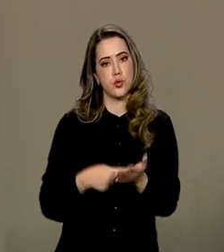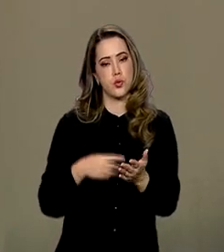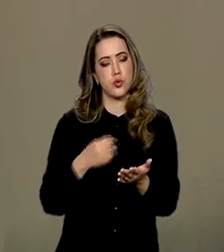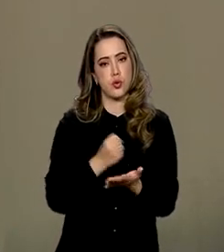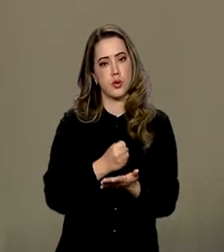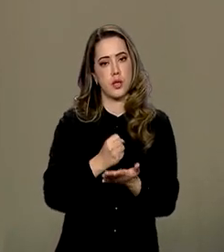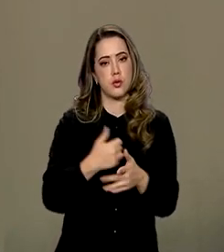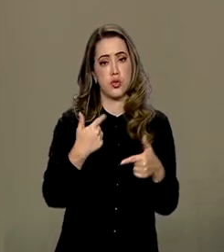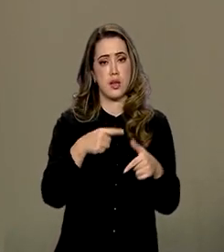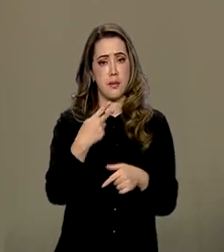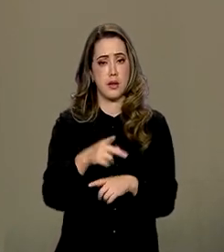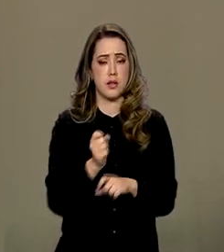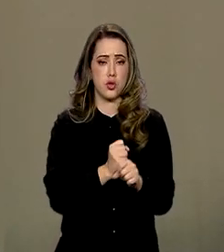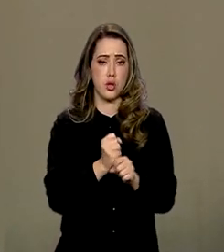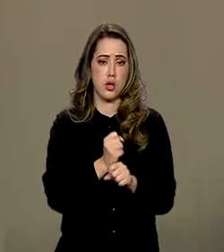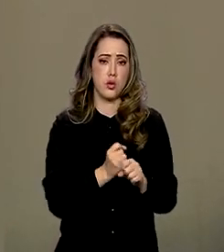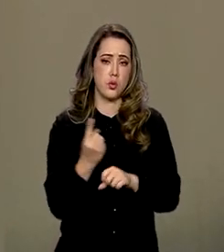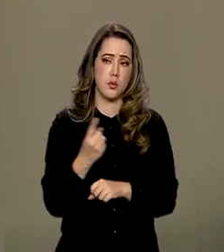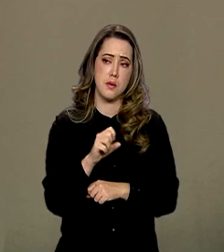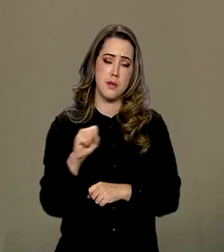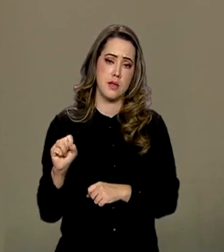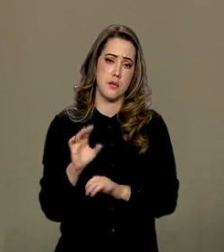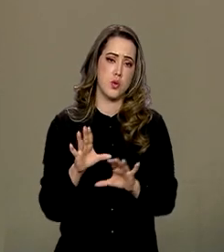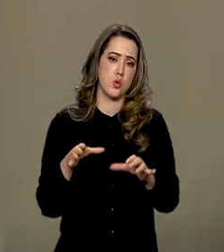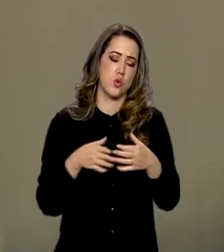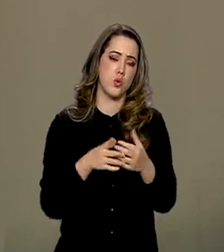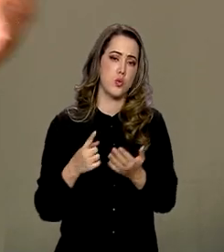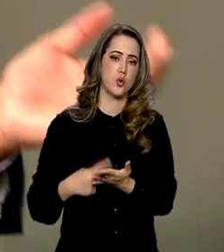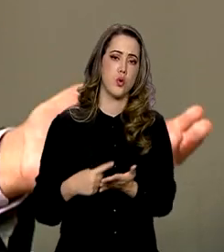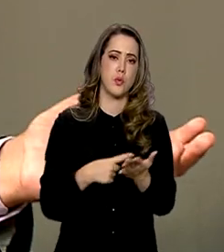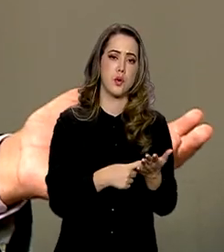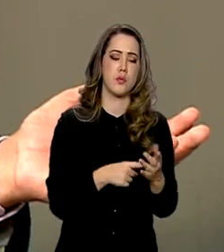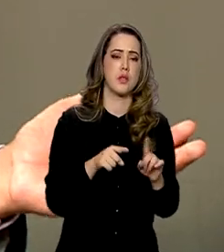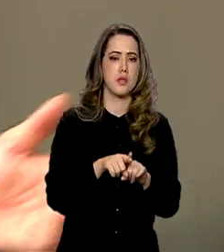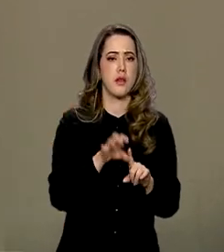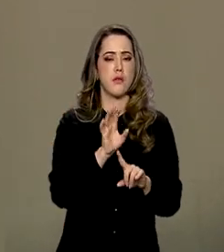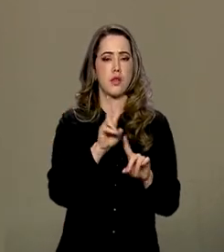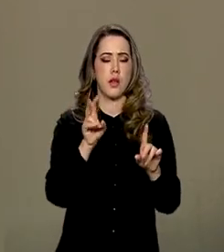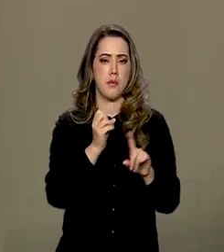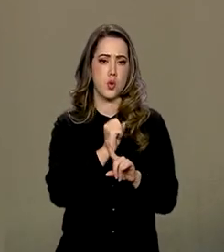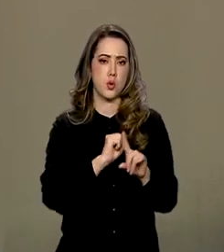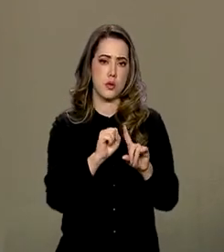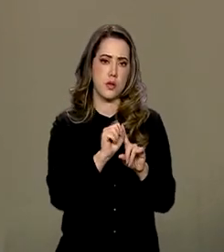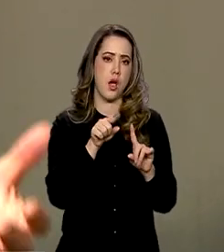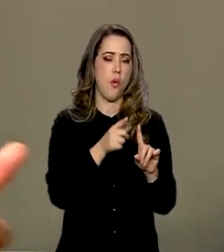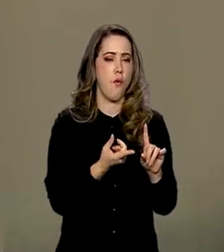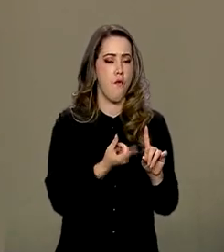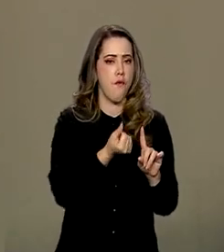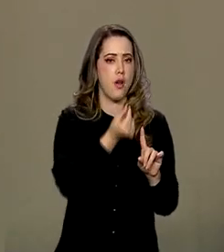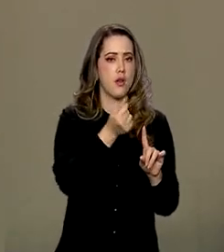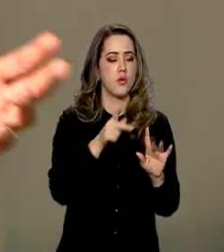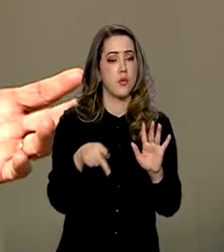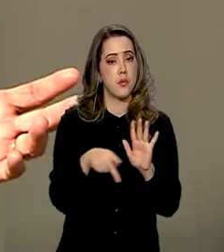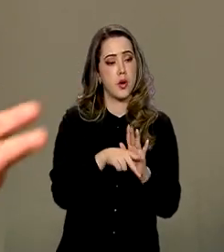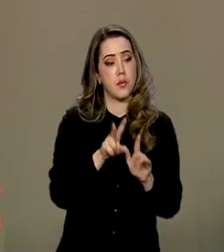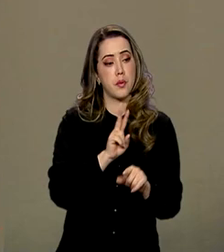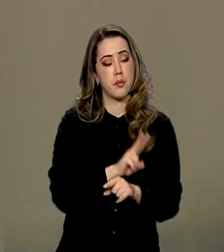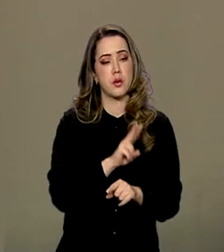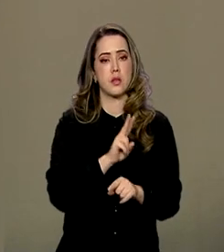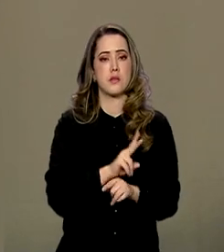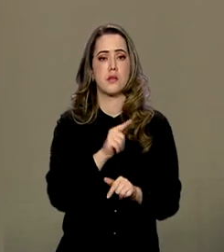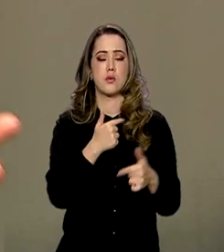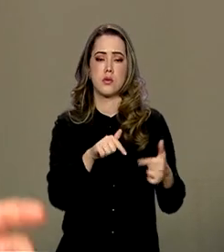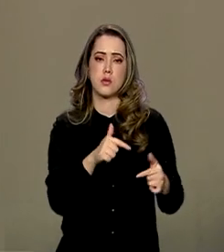primeiro semestre, a grande maioria dos acordos coletivos, ela se deu. Além das claus sociais, que tem muito valor para a proteção do